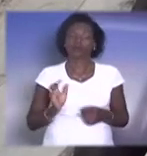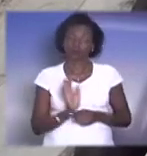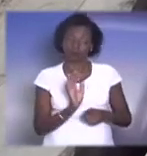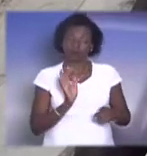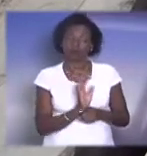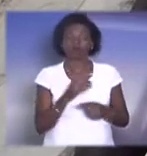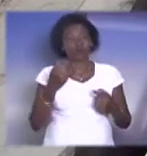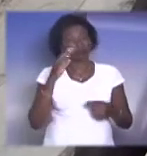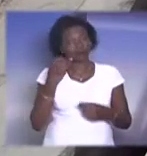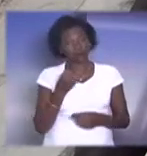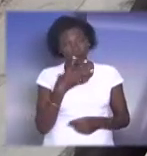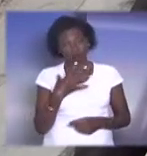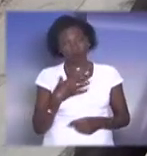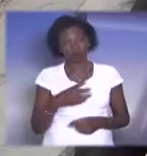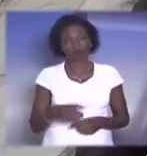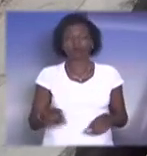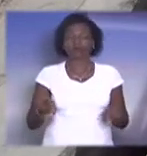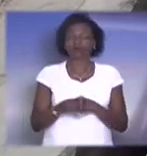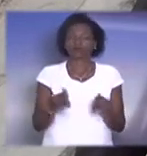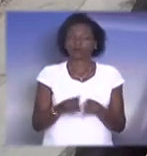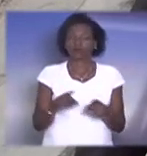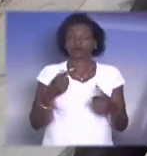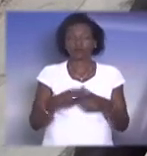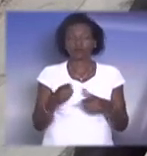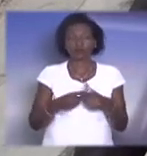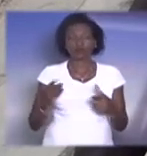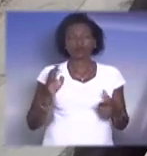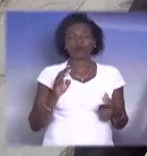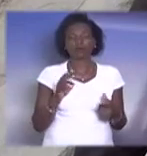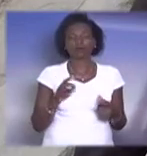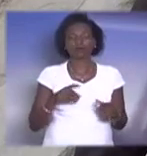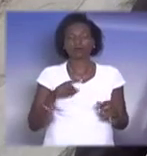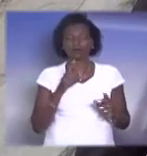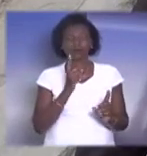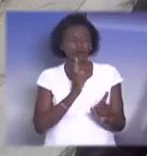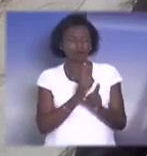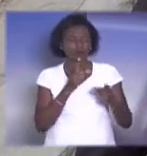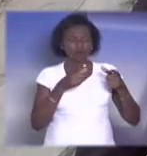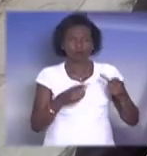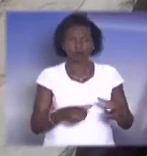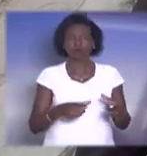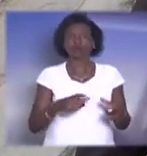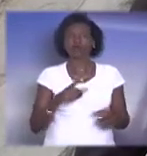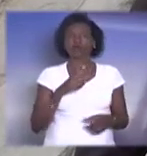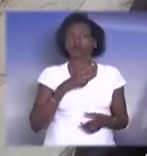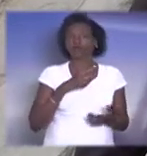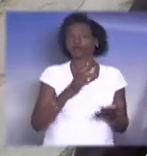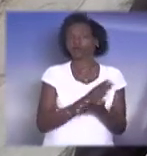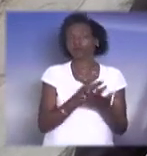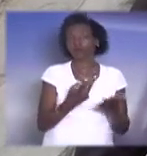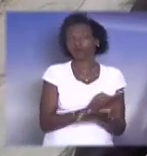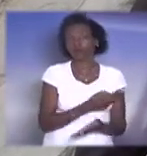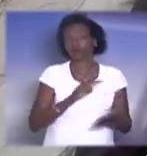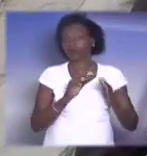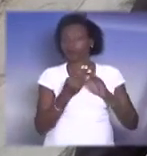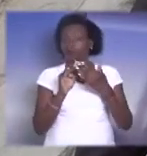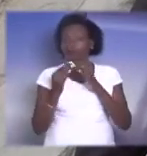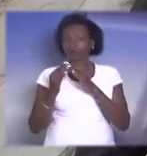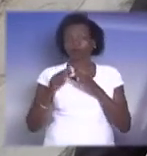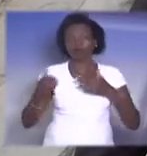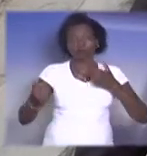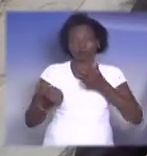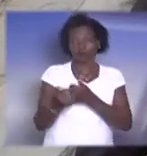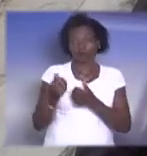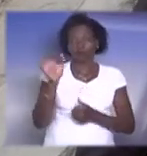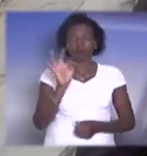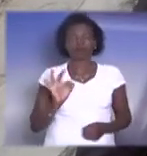ações destinadas a evitar ocorrências com base em levantamento de dados dos locais de maior incidência daquele tipo de abuso, na periferia e nas mediações de faculdades,